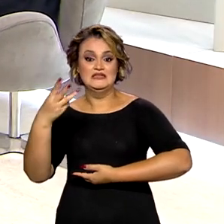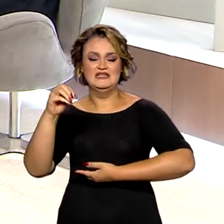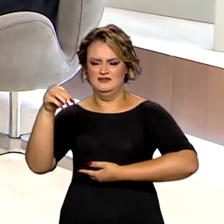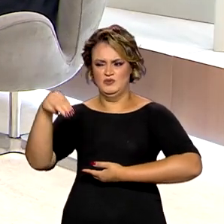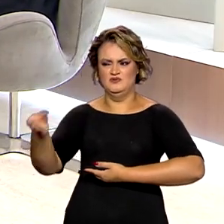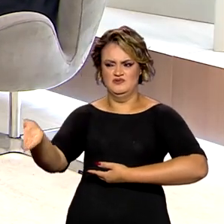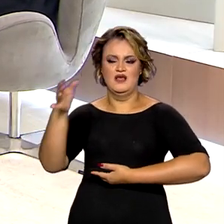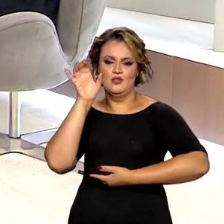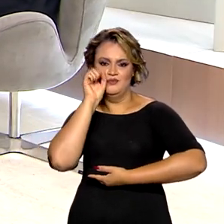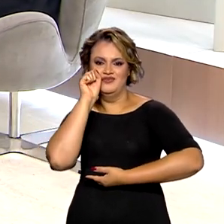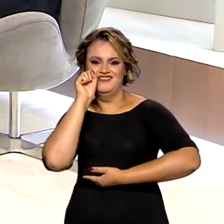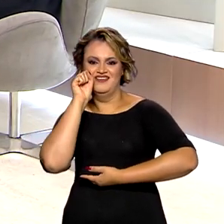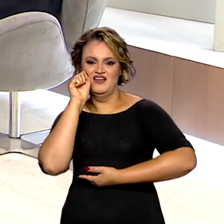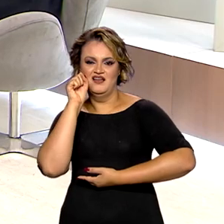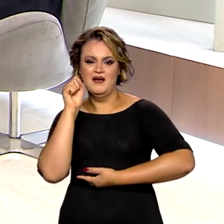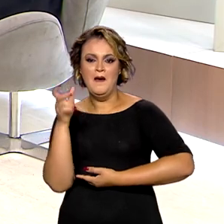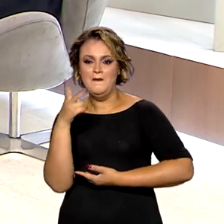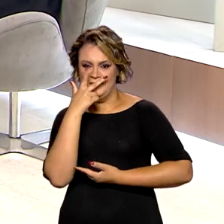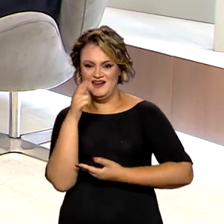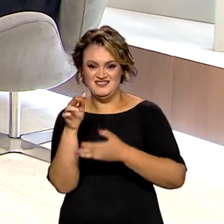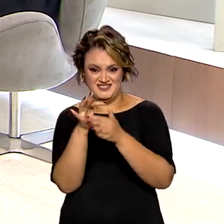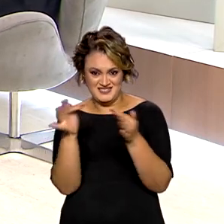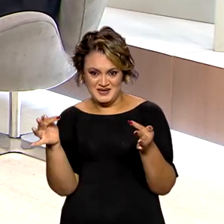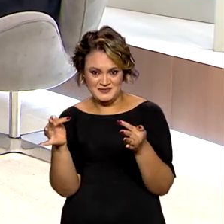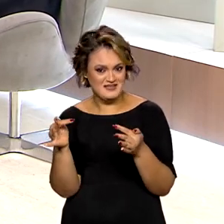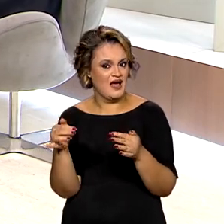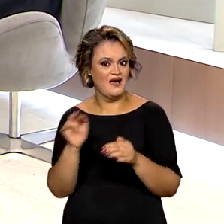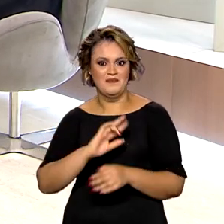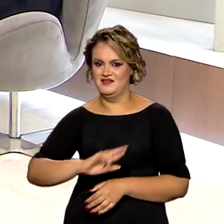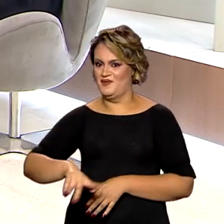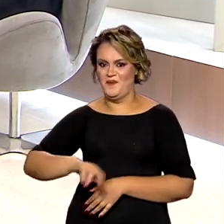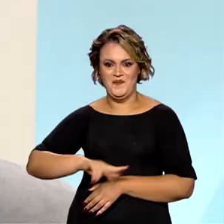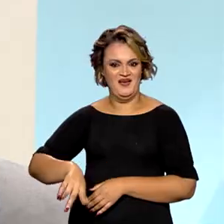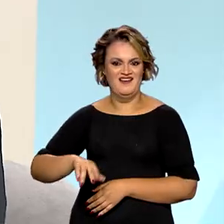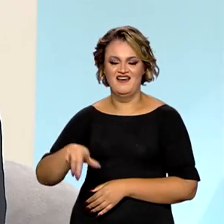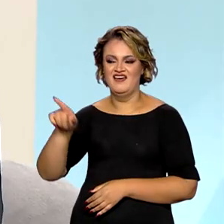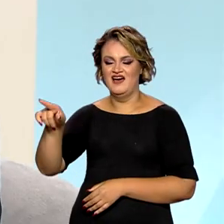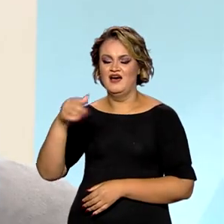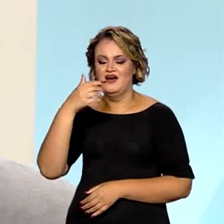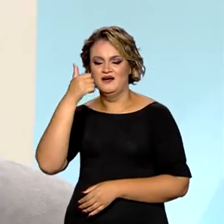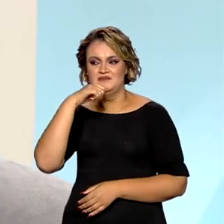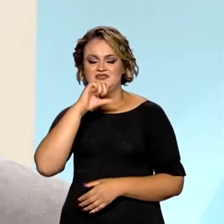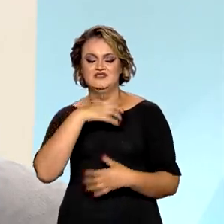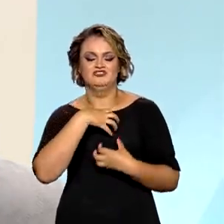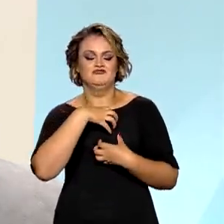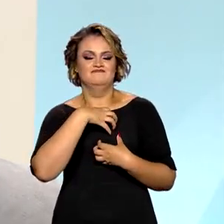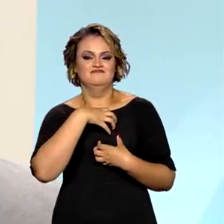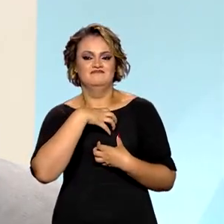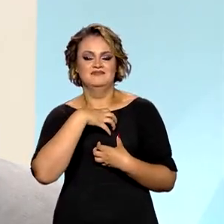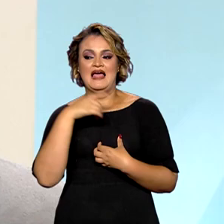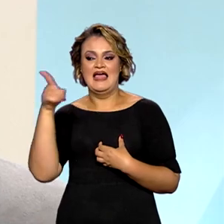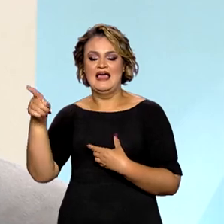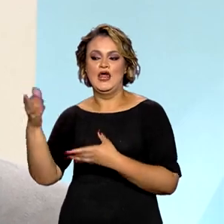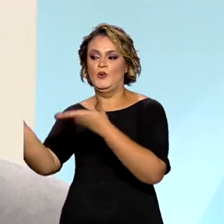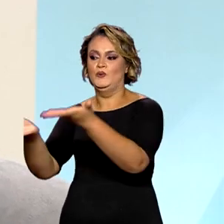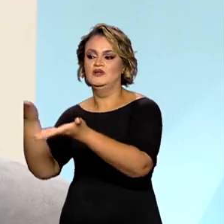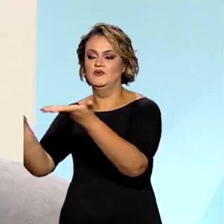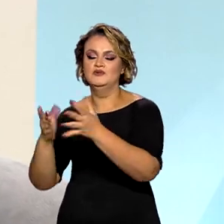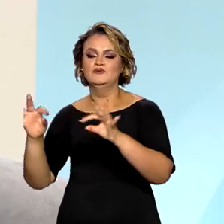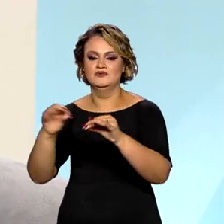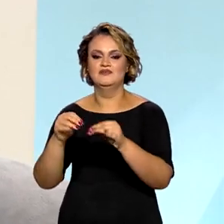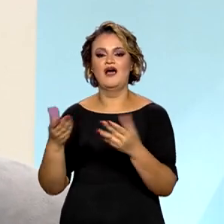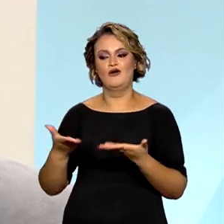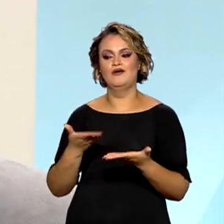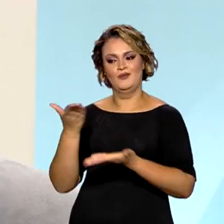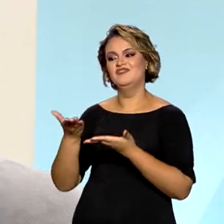de 30 minutos. Parece um detalhe, mas não é. O programa Mães do Brasil, ele busca cuidar de quem cuida. Então, por isso que a gente